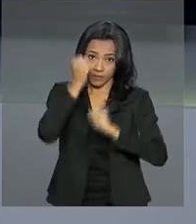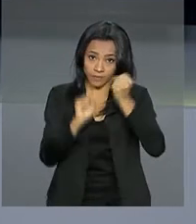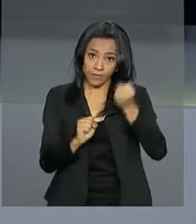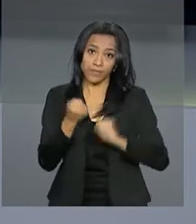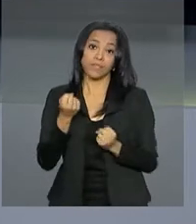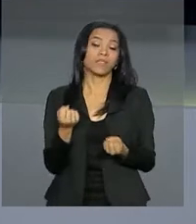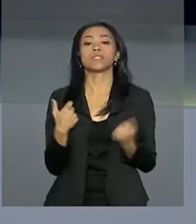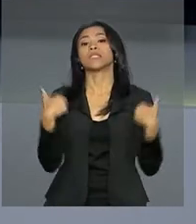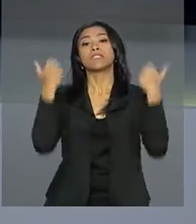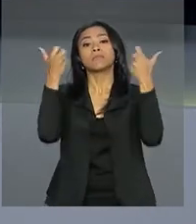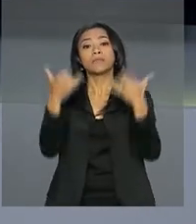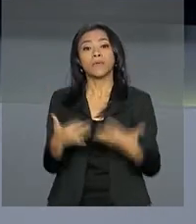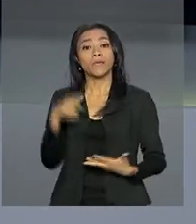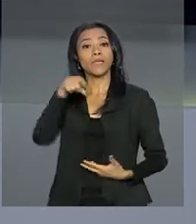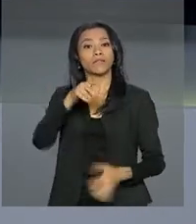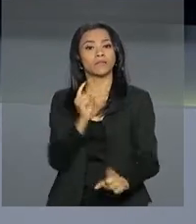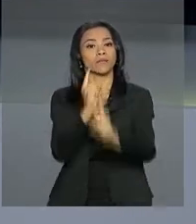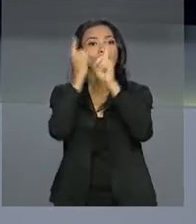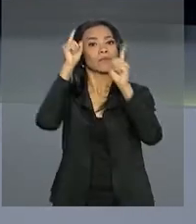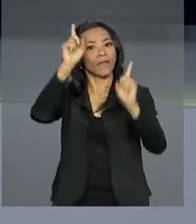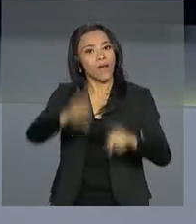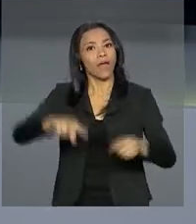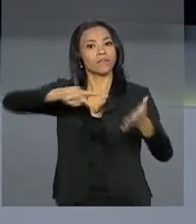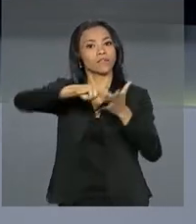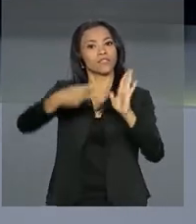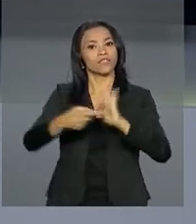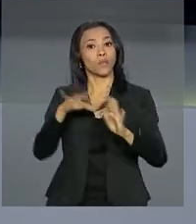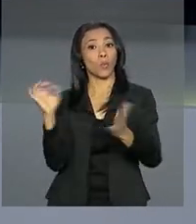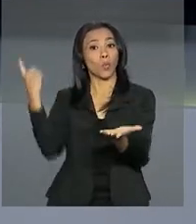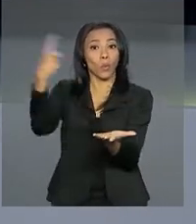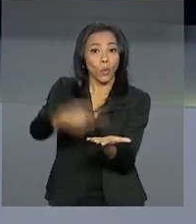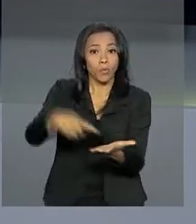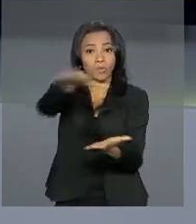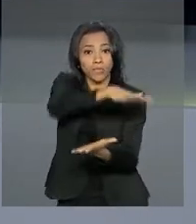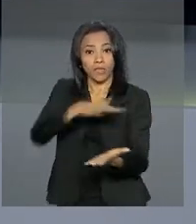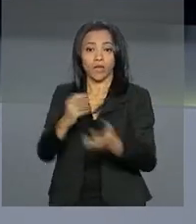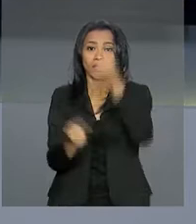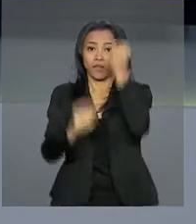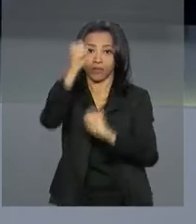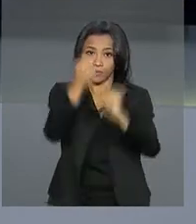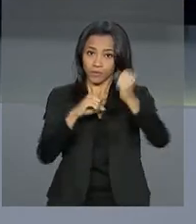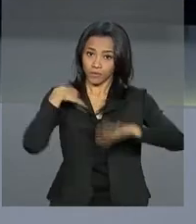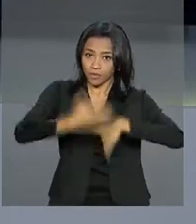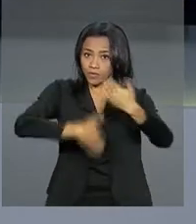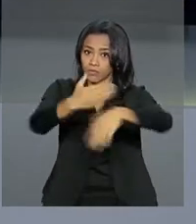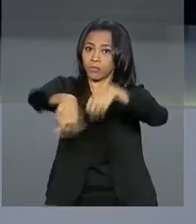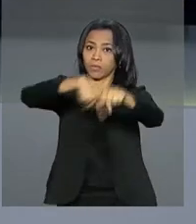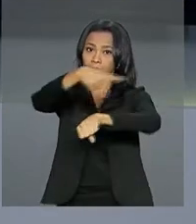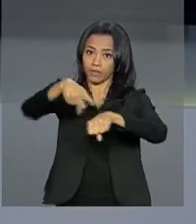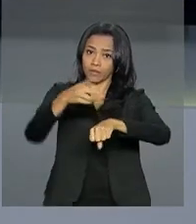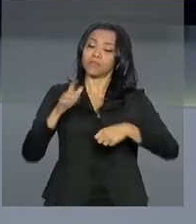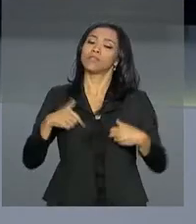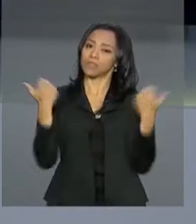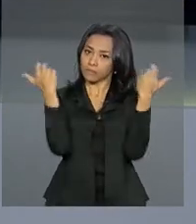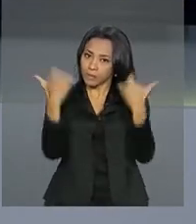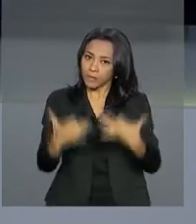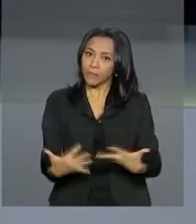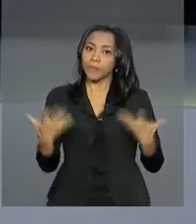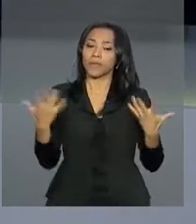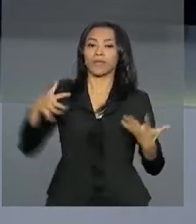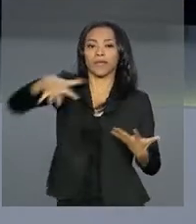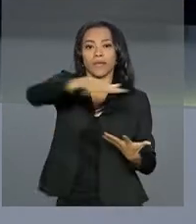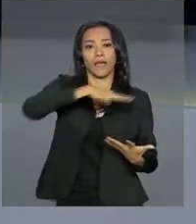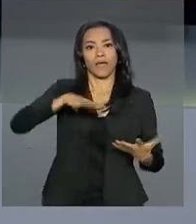Serviços, disse que o evento representa o compromisso do setor industrial com o desenvolvimento do país. E destacou que a união dos